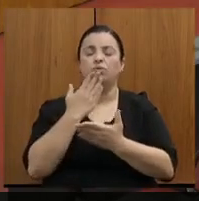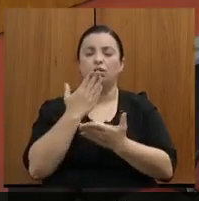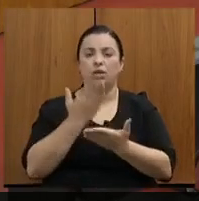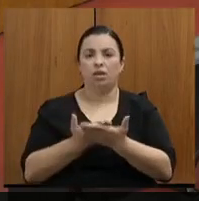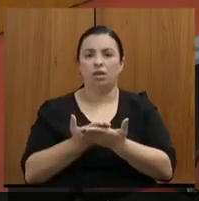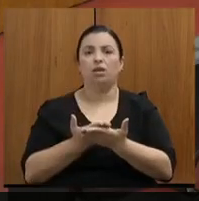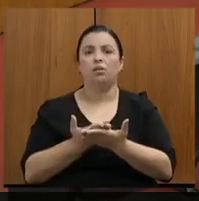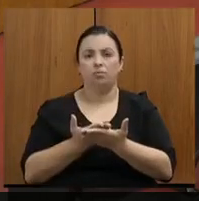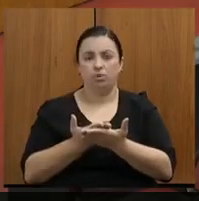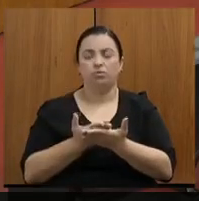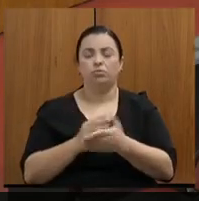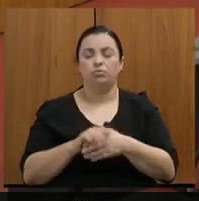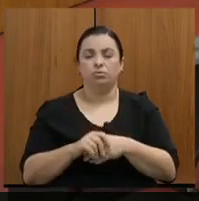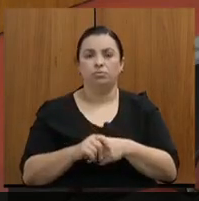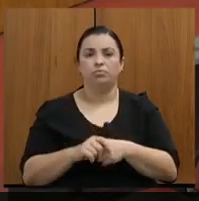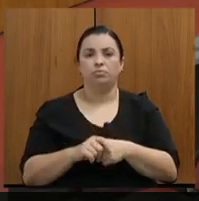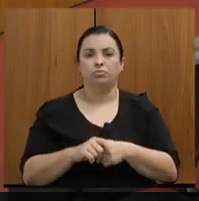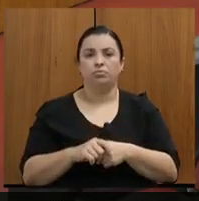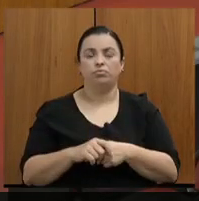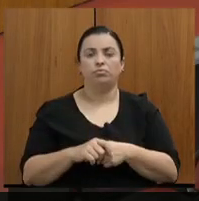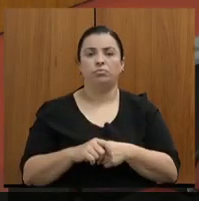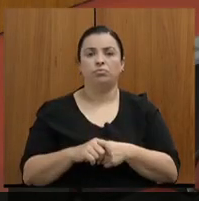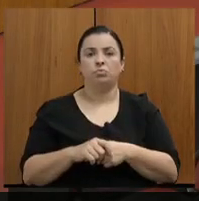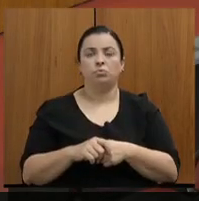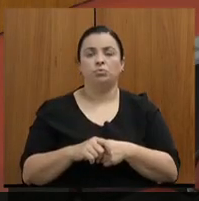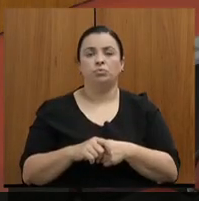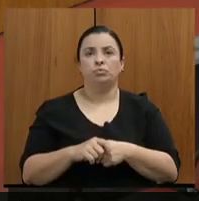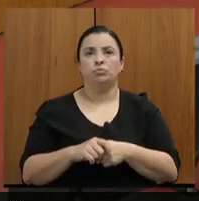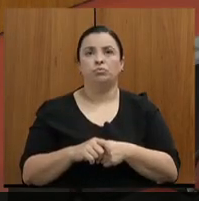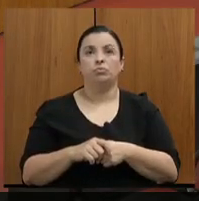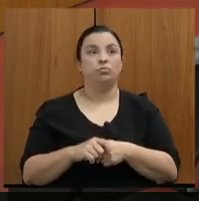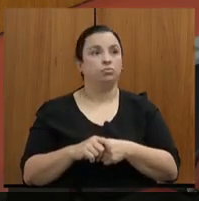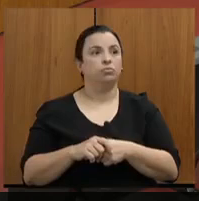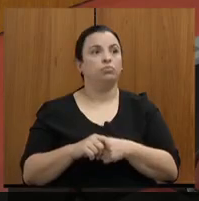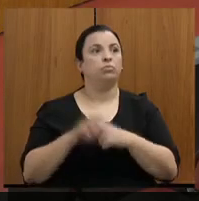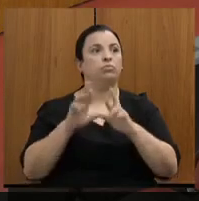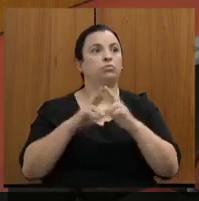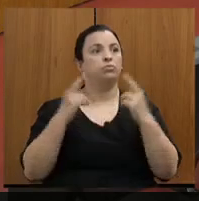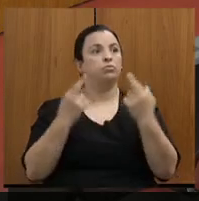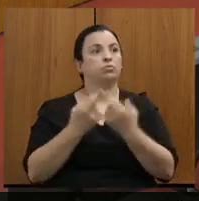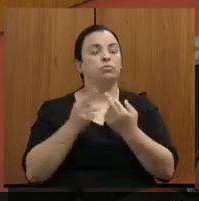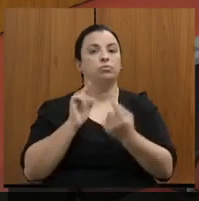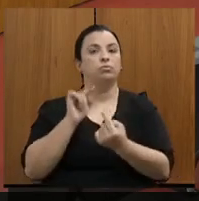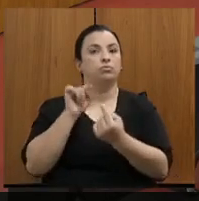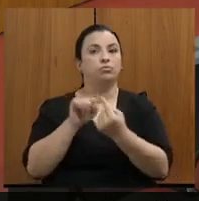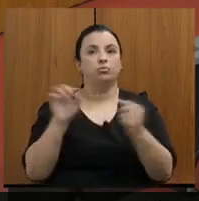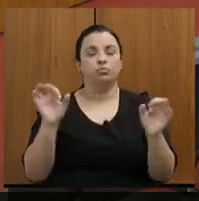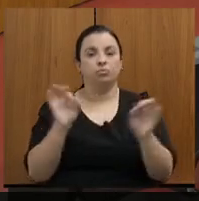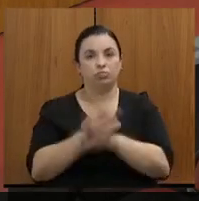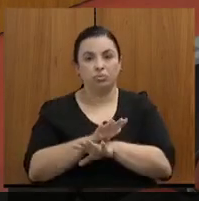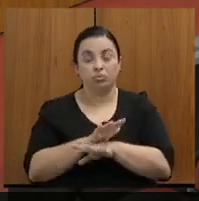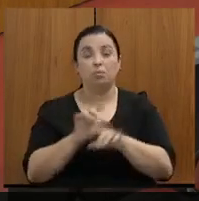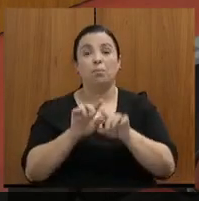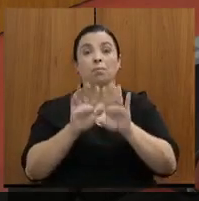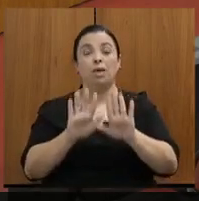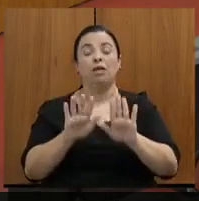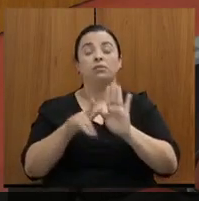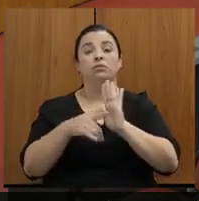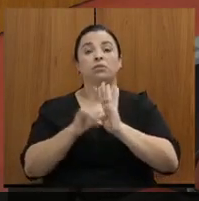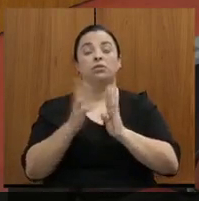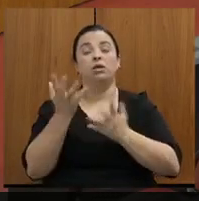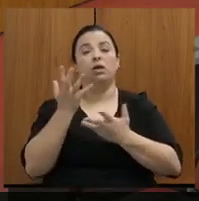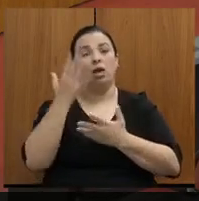requerimento está cumprida a finalidade da reunião, mas eu queria agradecer o secretário